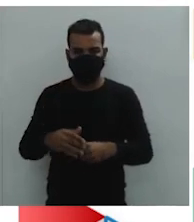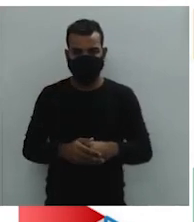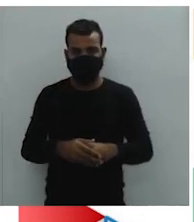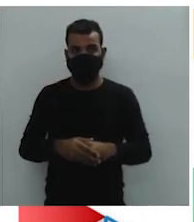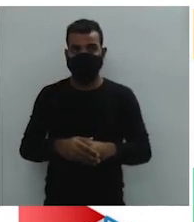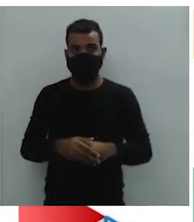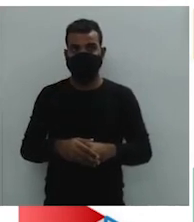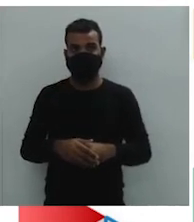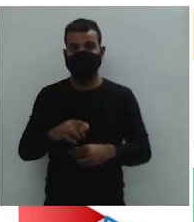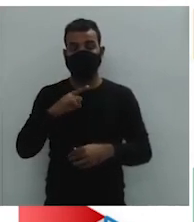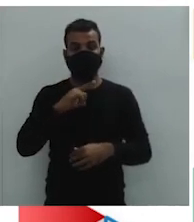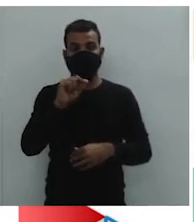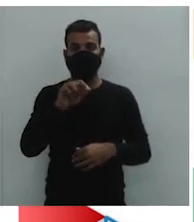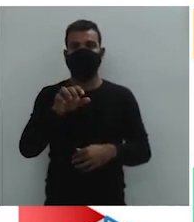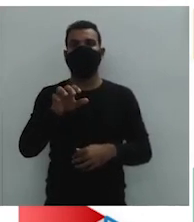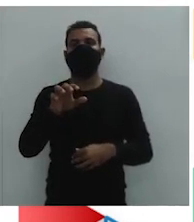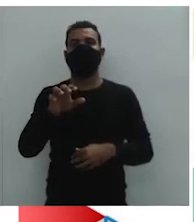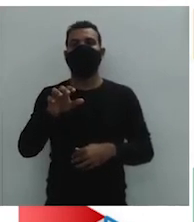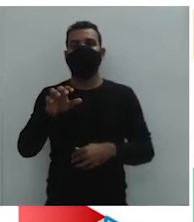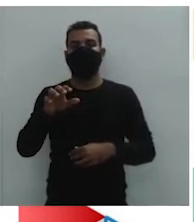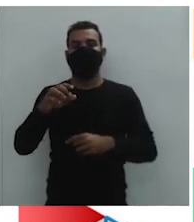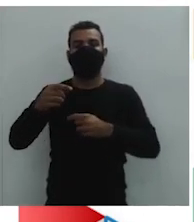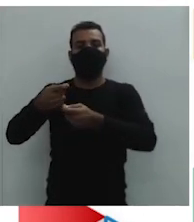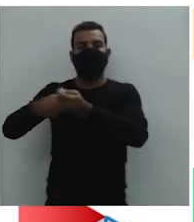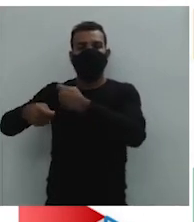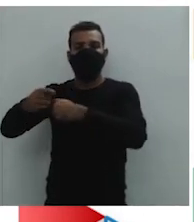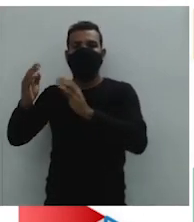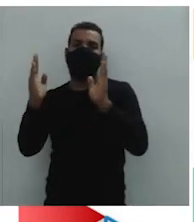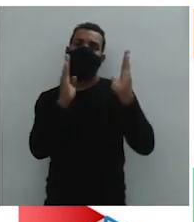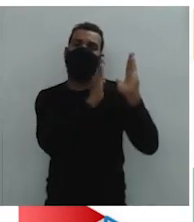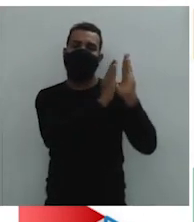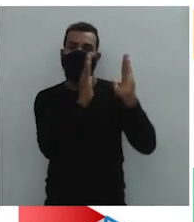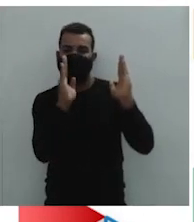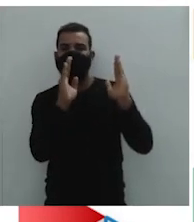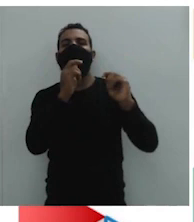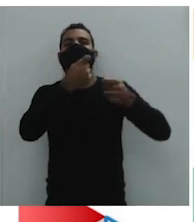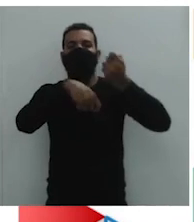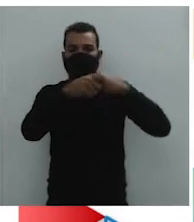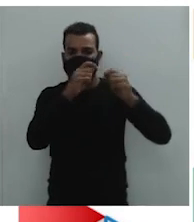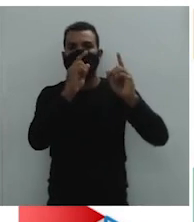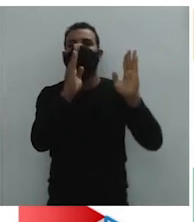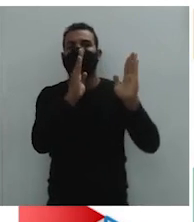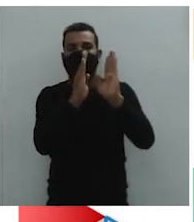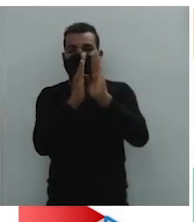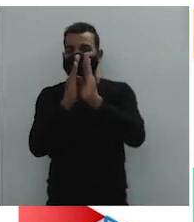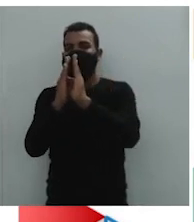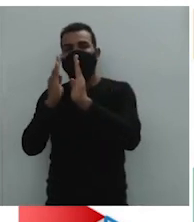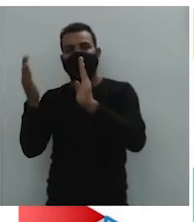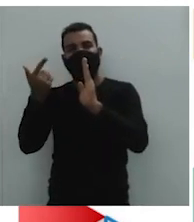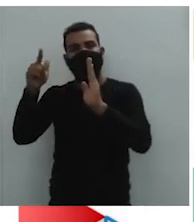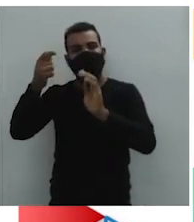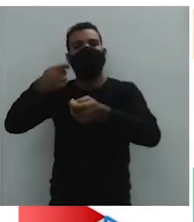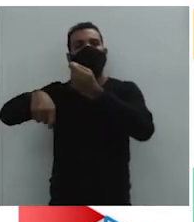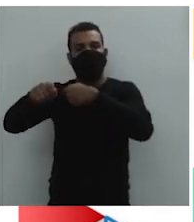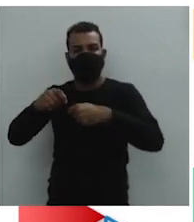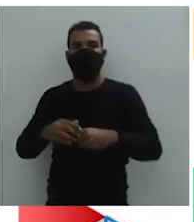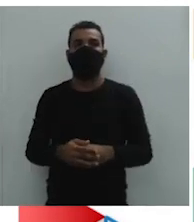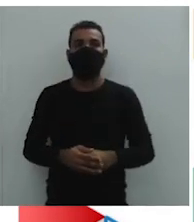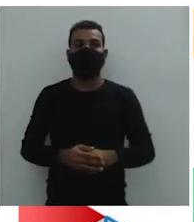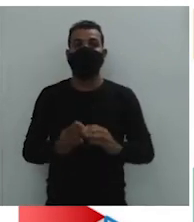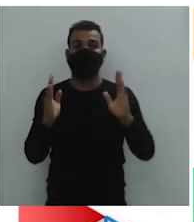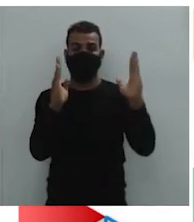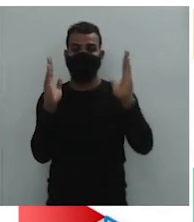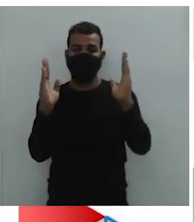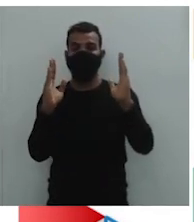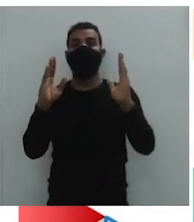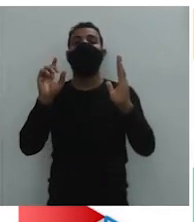subdivisão dos ciclos econômicos por período, certo? Dentre eles, período colonial, que foi de